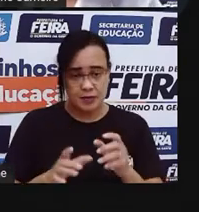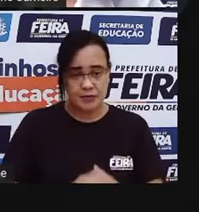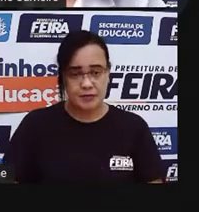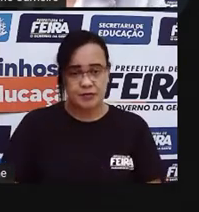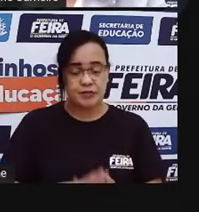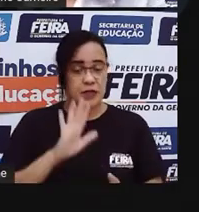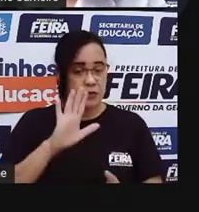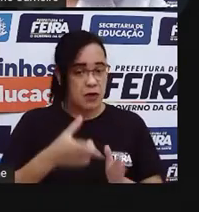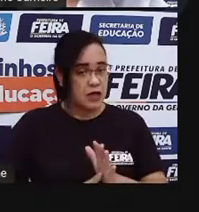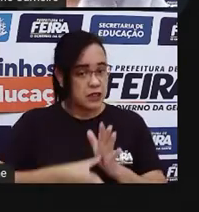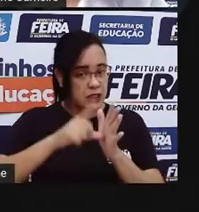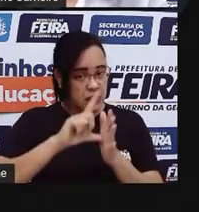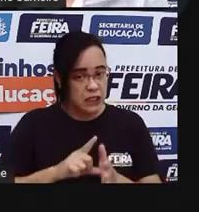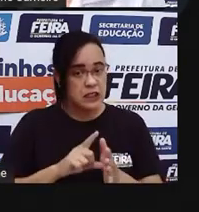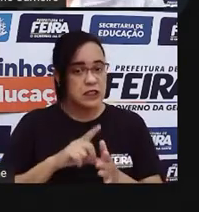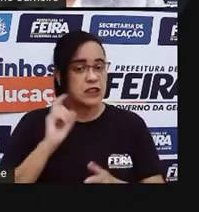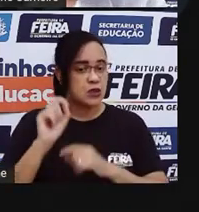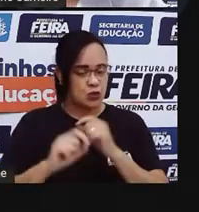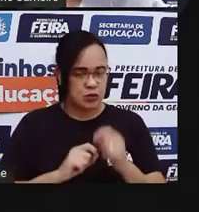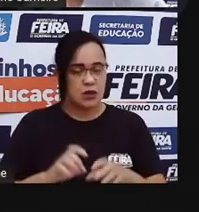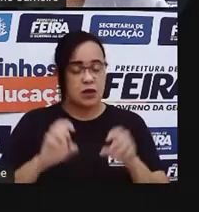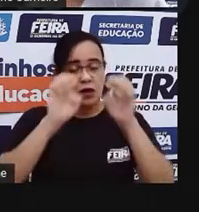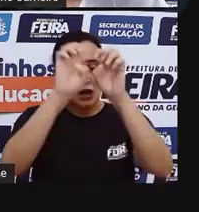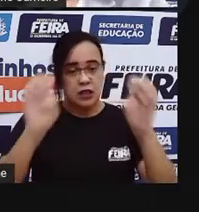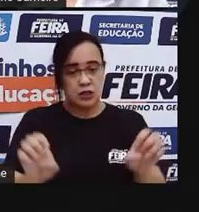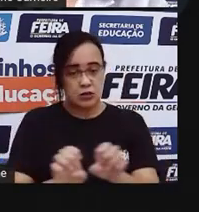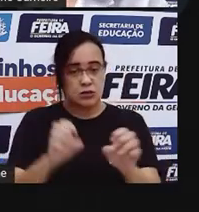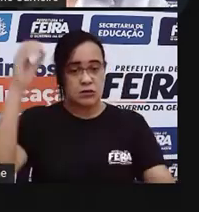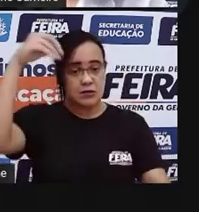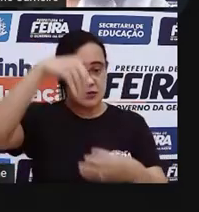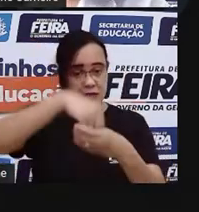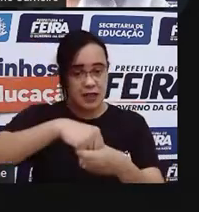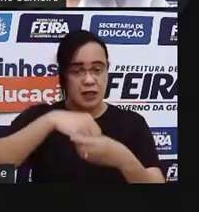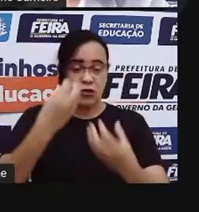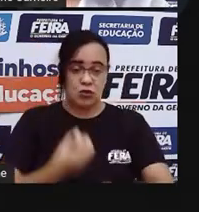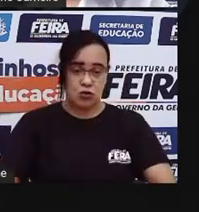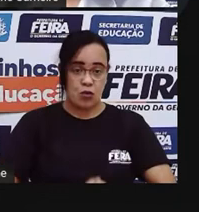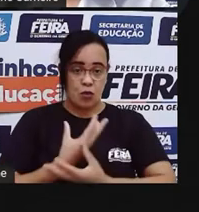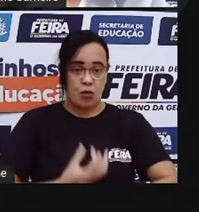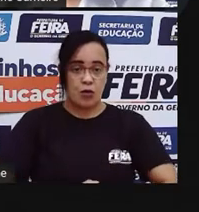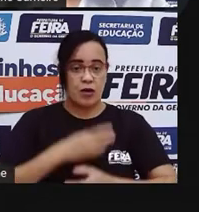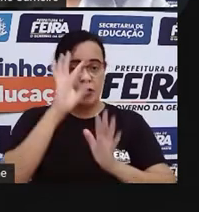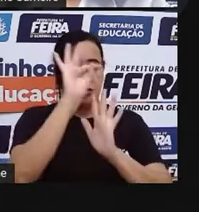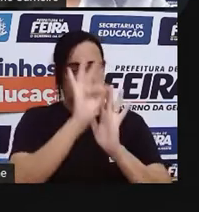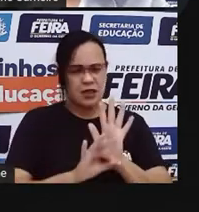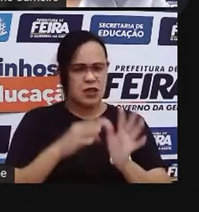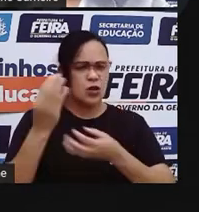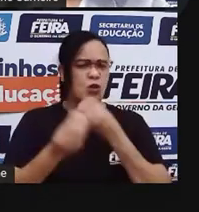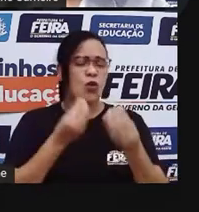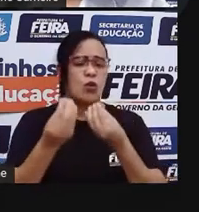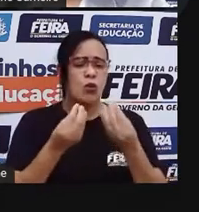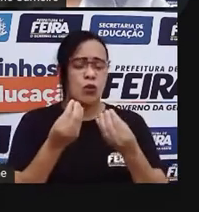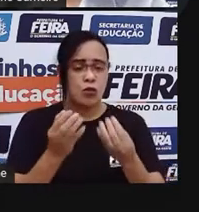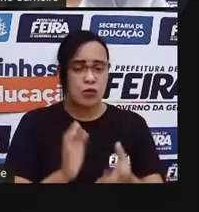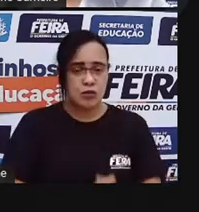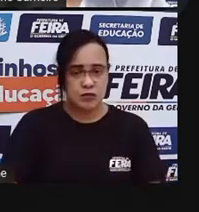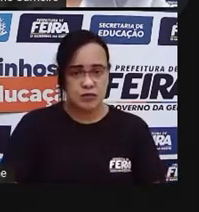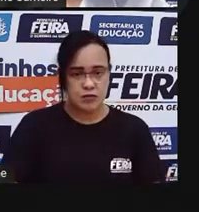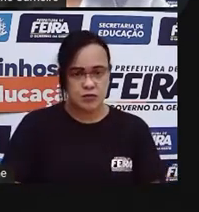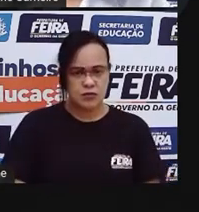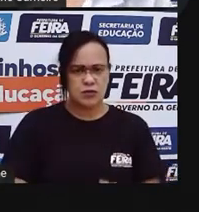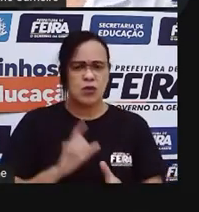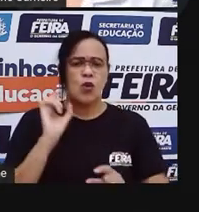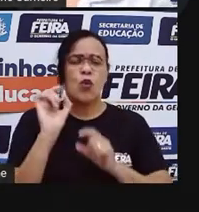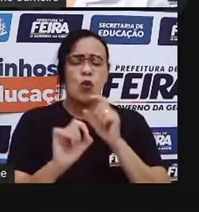Aproquer ver Com vocês aqui A estrutura do poema Tá bom? Então essa parte aqui Do poema Mas quem lembra O que é essa